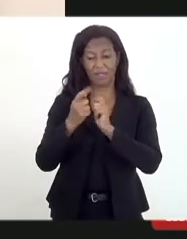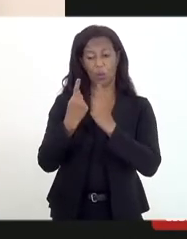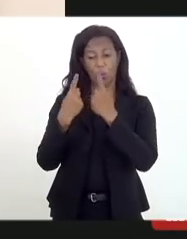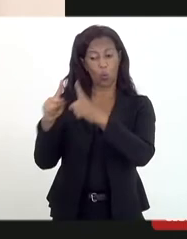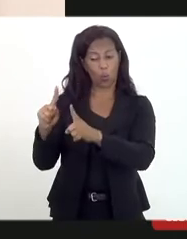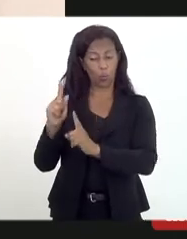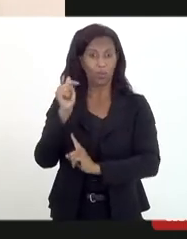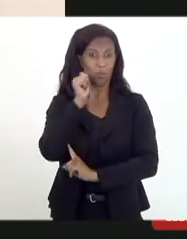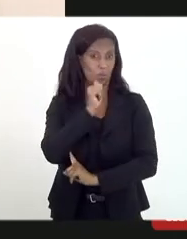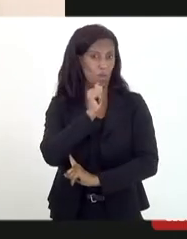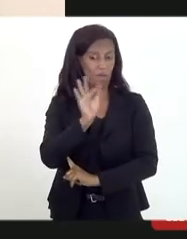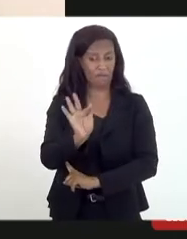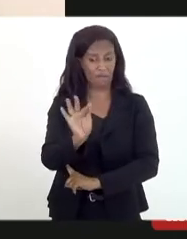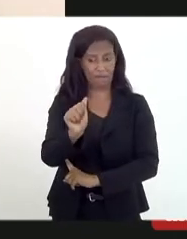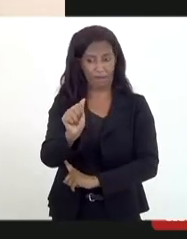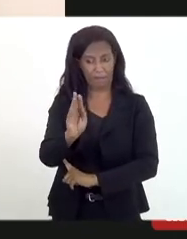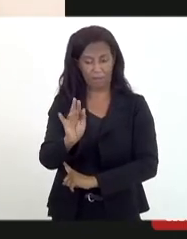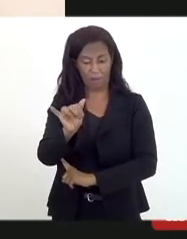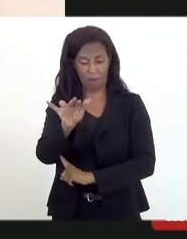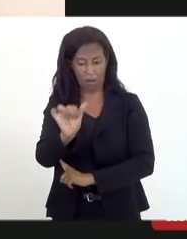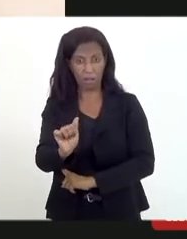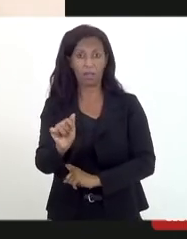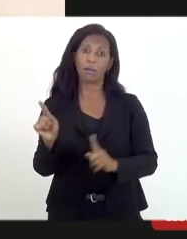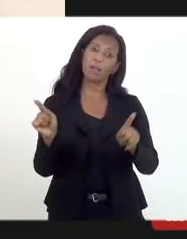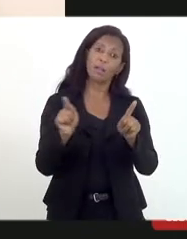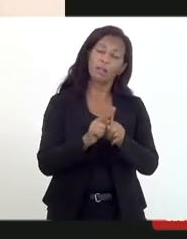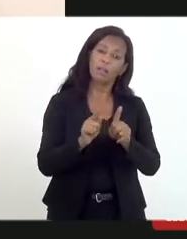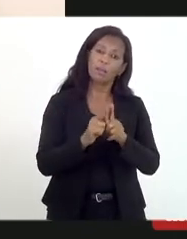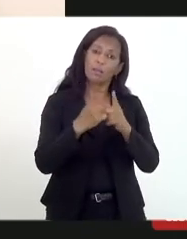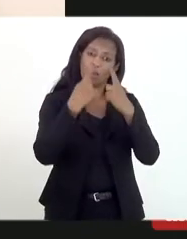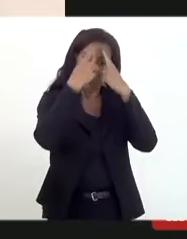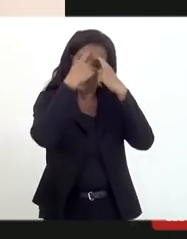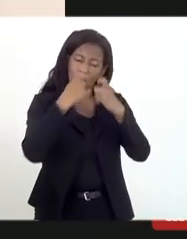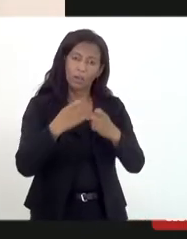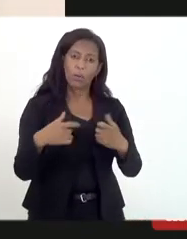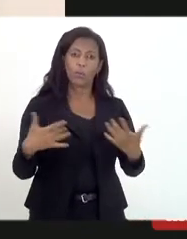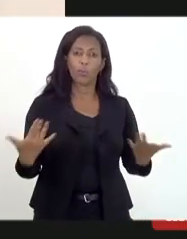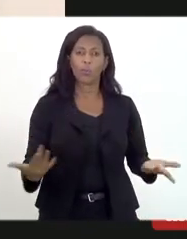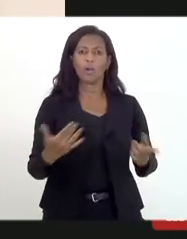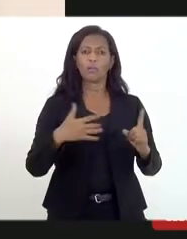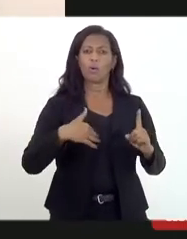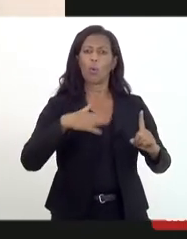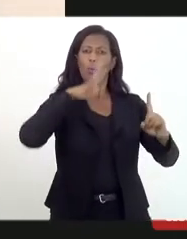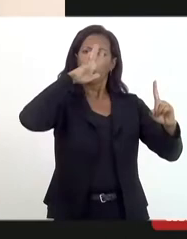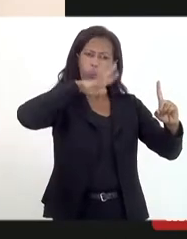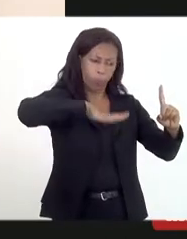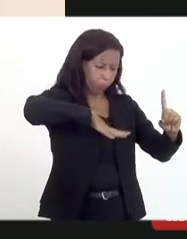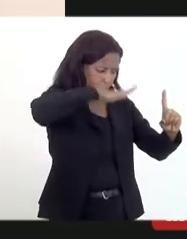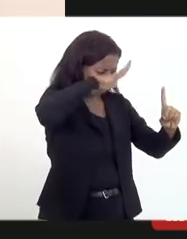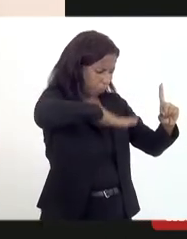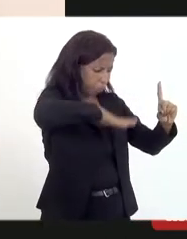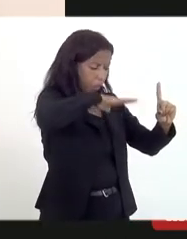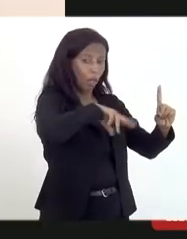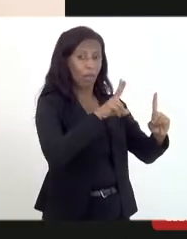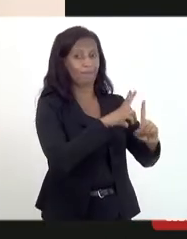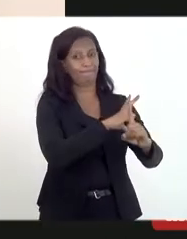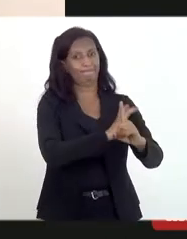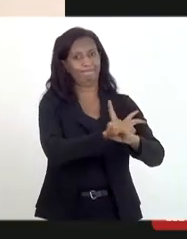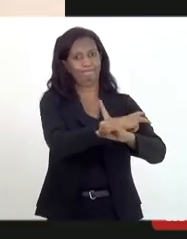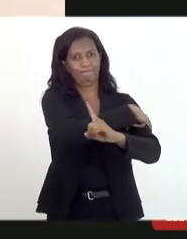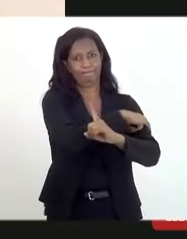mulher, que é a Fabiana, sendo que também uma violação quanto ao seu culto religioso que é o candomblé.